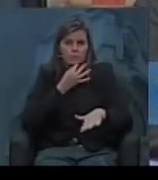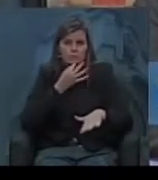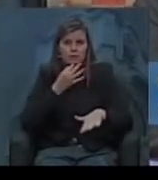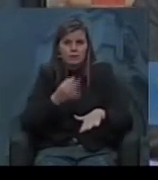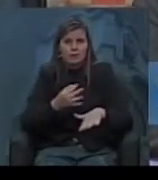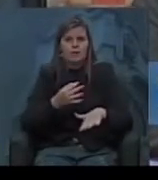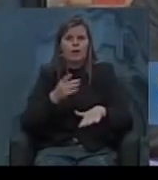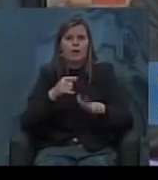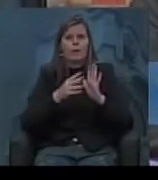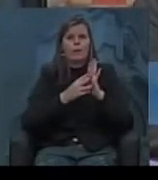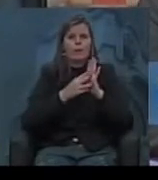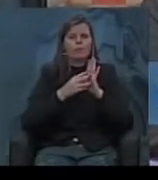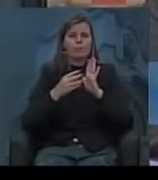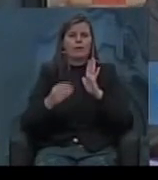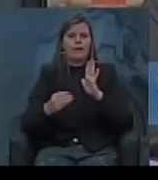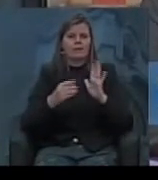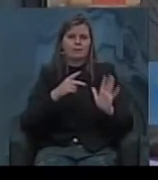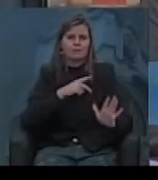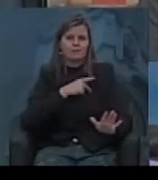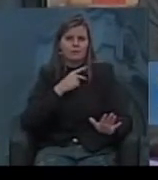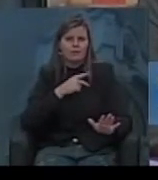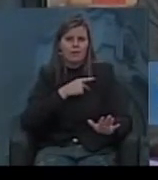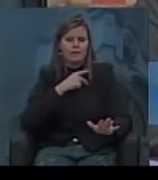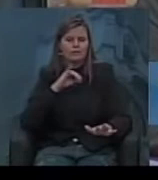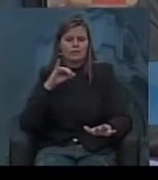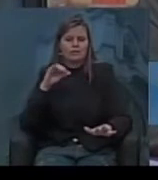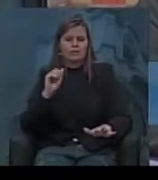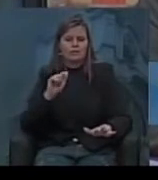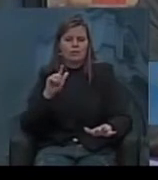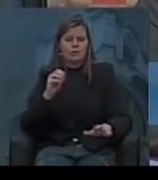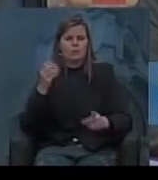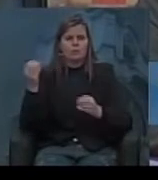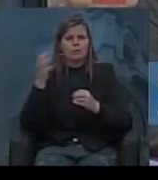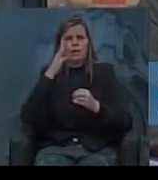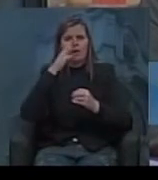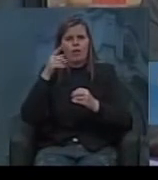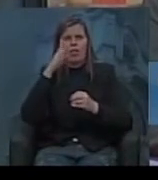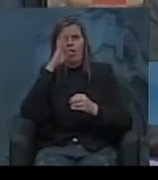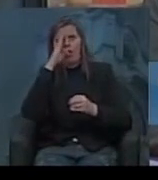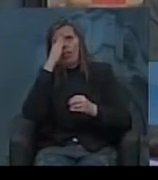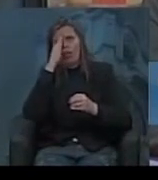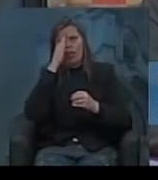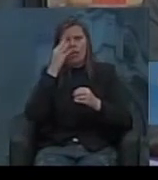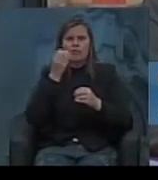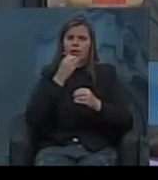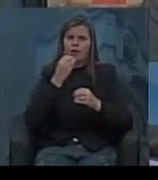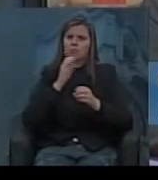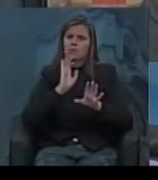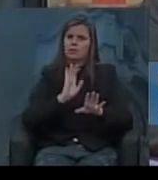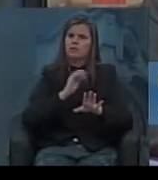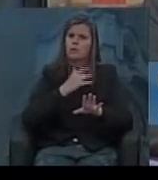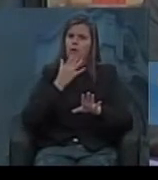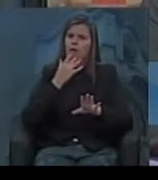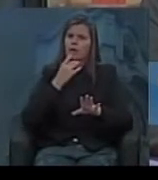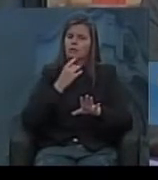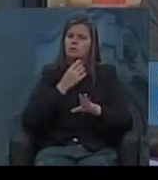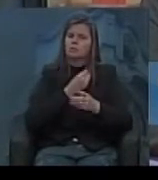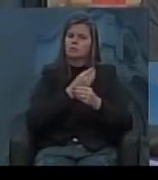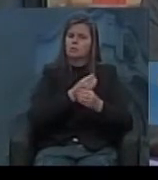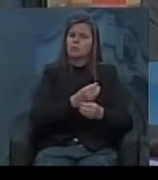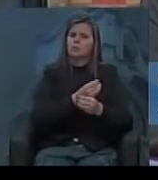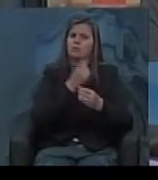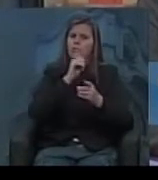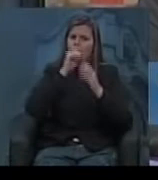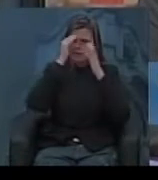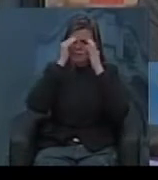do personagem do presidente João Julatti muitas vezes acusado de indeciso fraco etc que ao meu ver talvez seja um dos personagens mais injustiçados da nossa